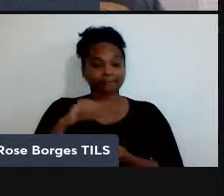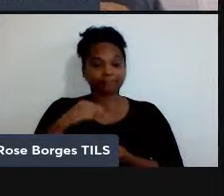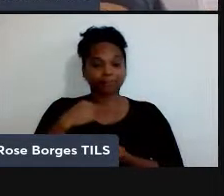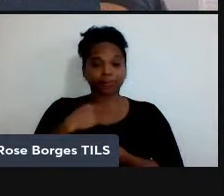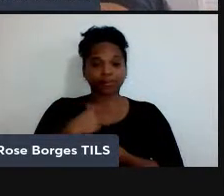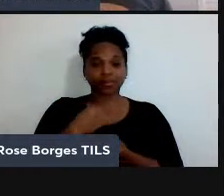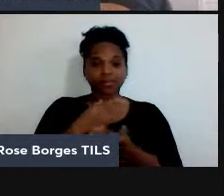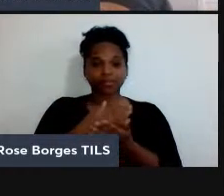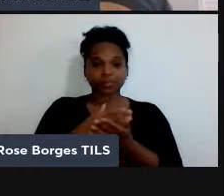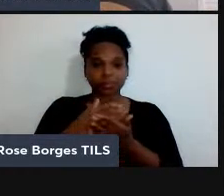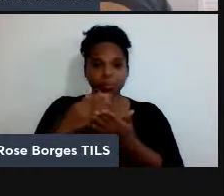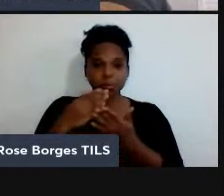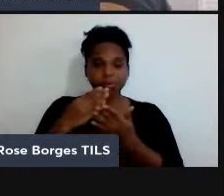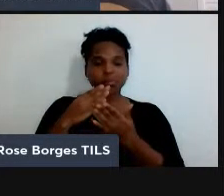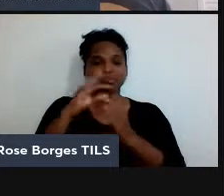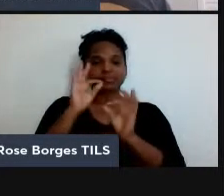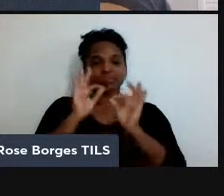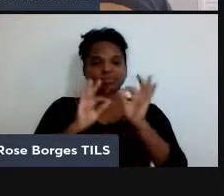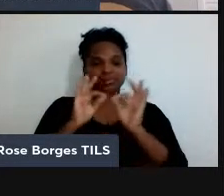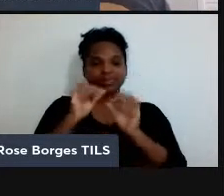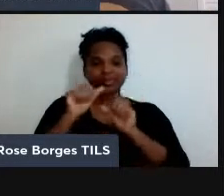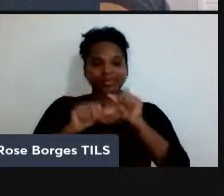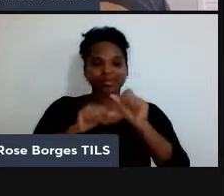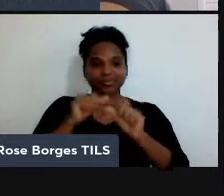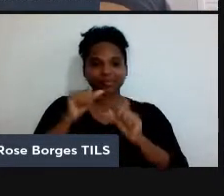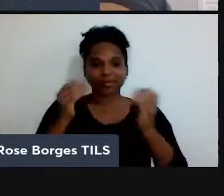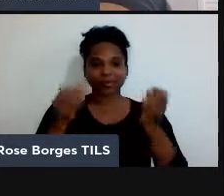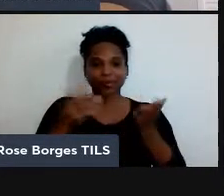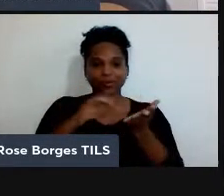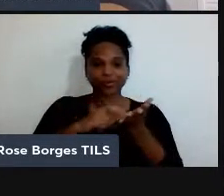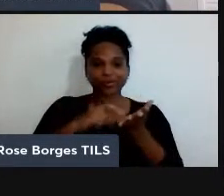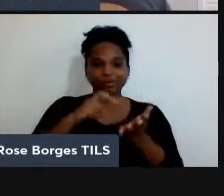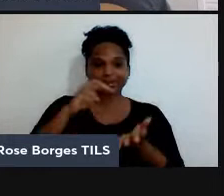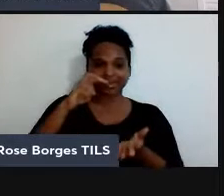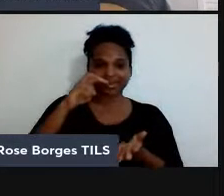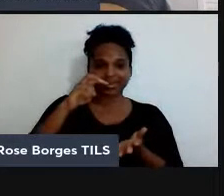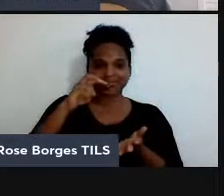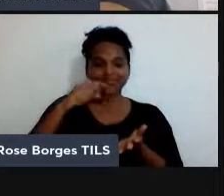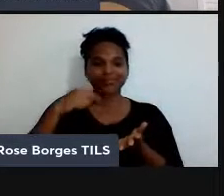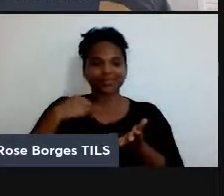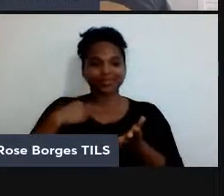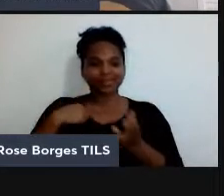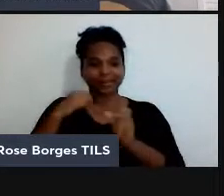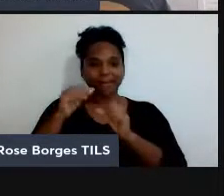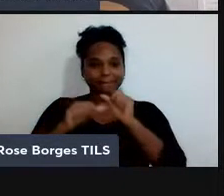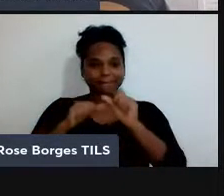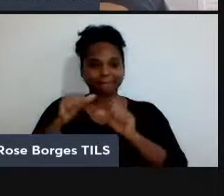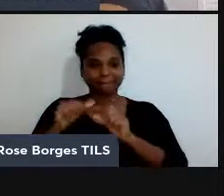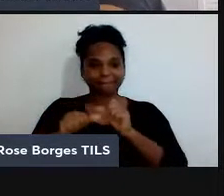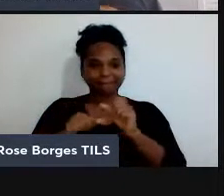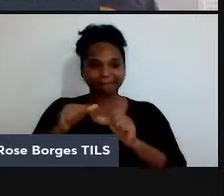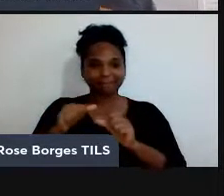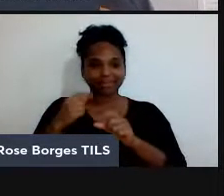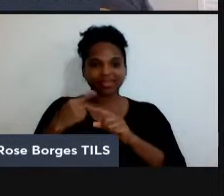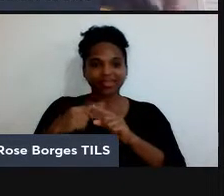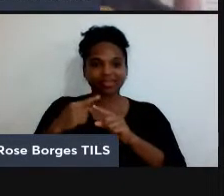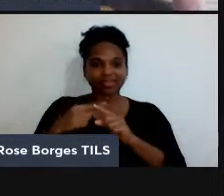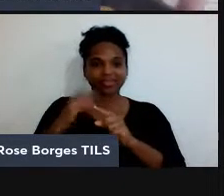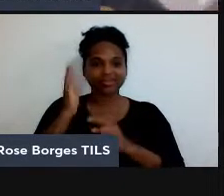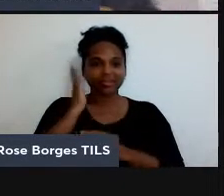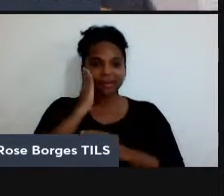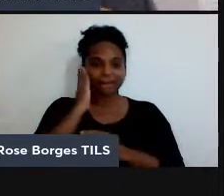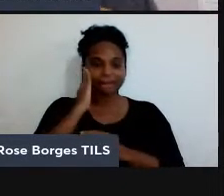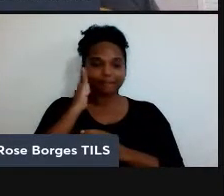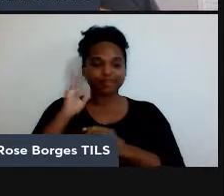mudar alguns slides aqui. Hoje de manhã, eu acordei cedo, eu tinha quase certeza que ia ser, que o prêmio Nobel desse ano vinha, já era um